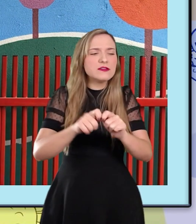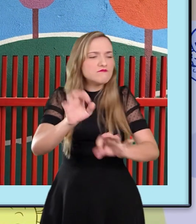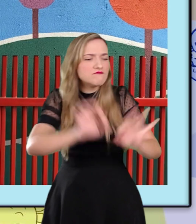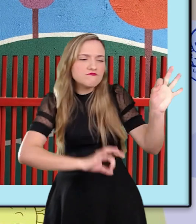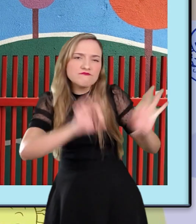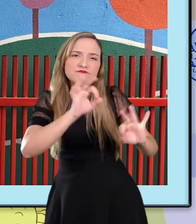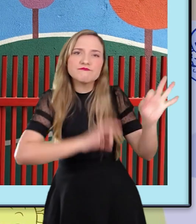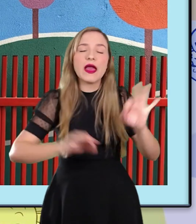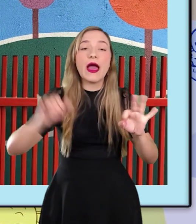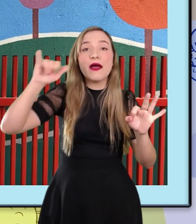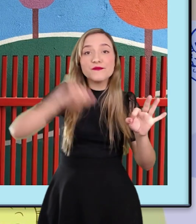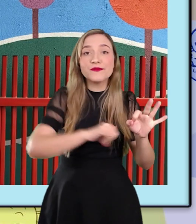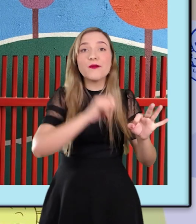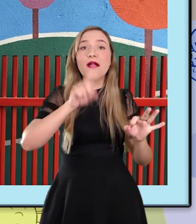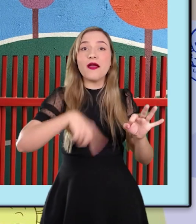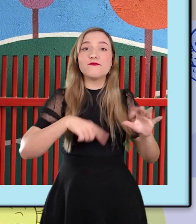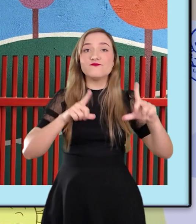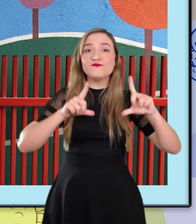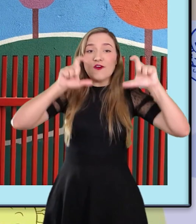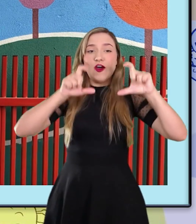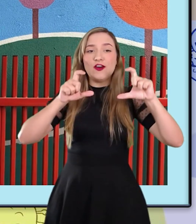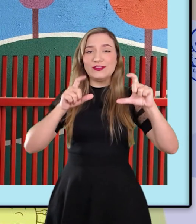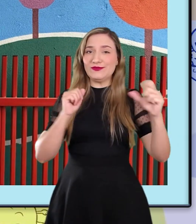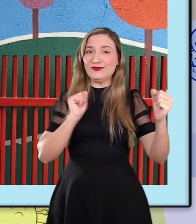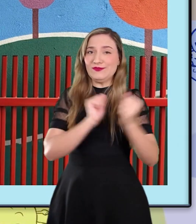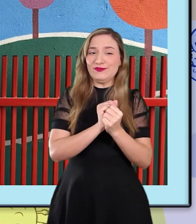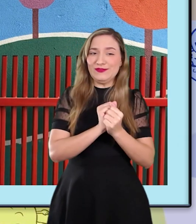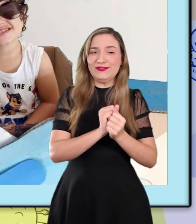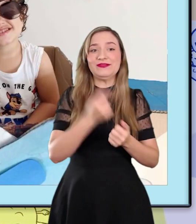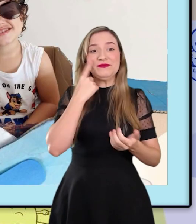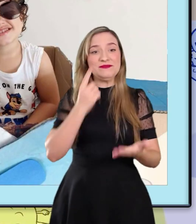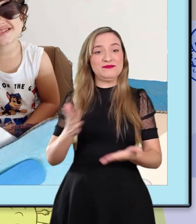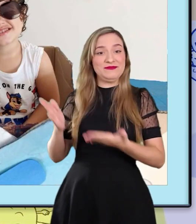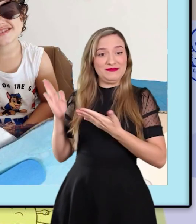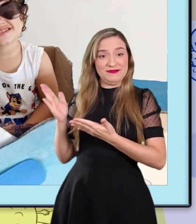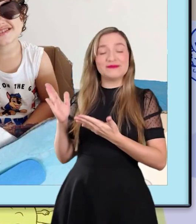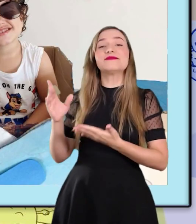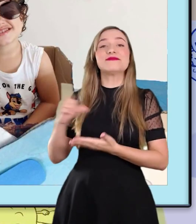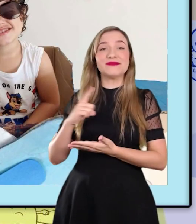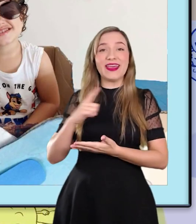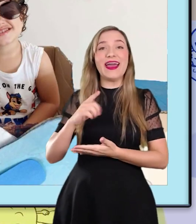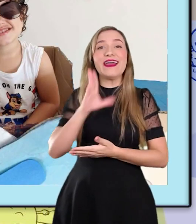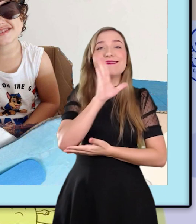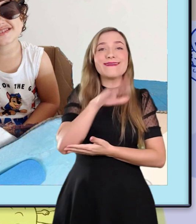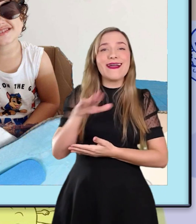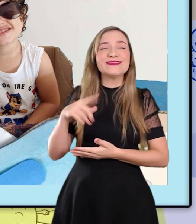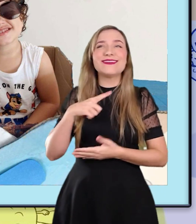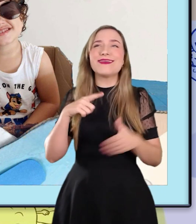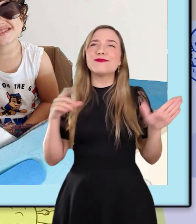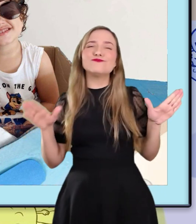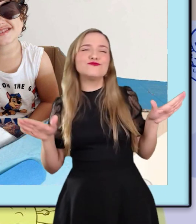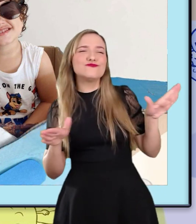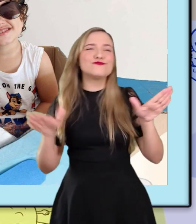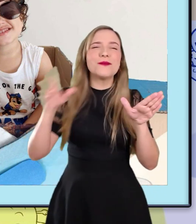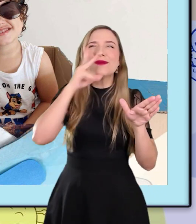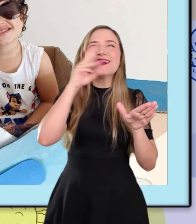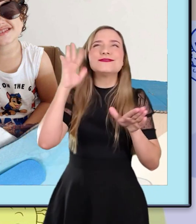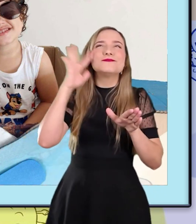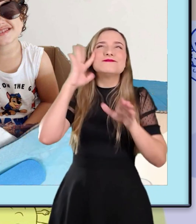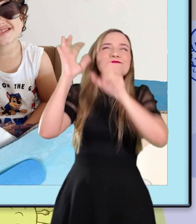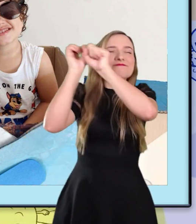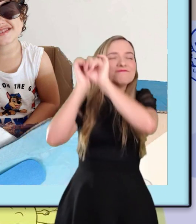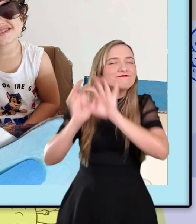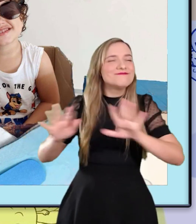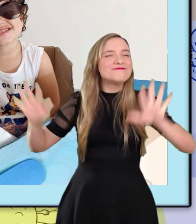tirarem fotos na sala. Os nossos aviadores navegaram nas asas da imaginação.